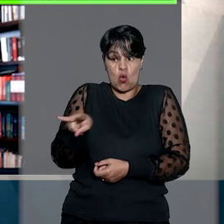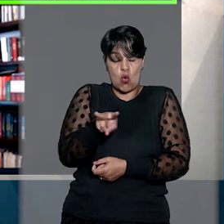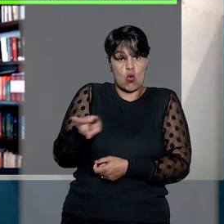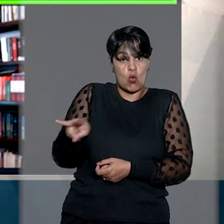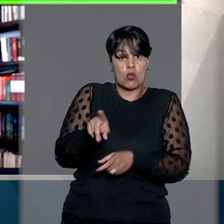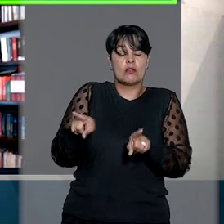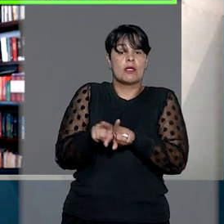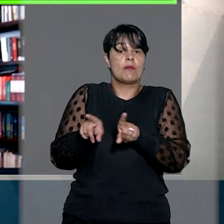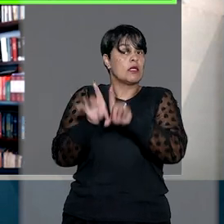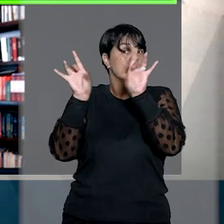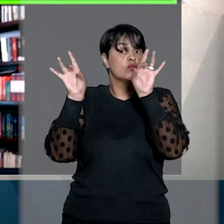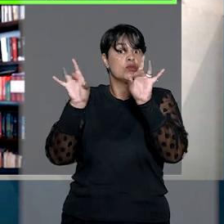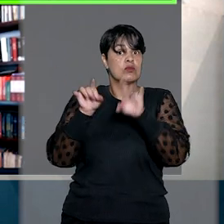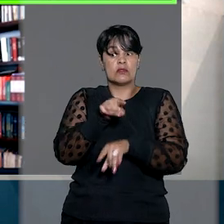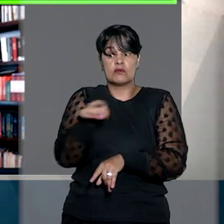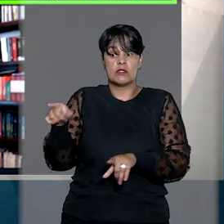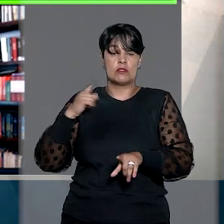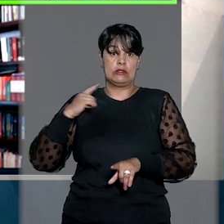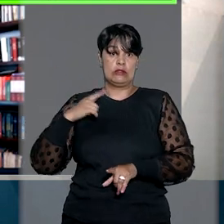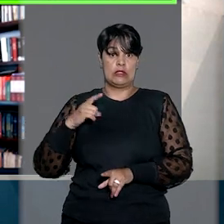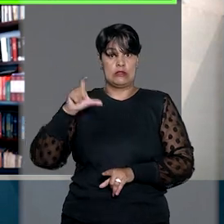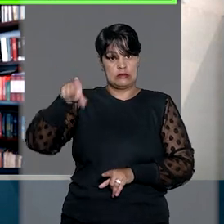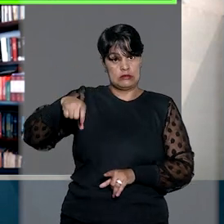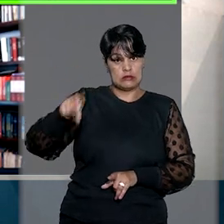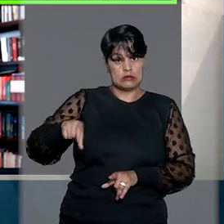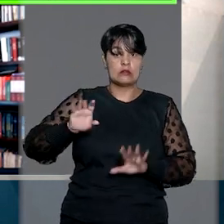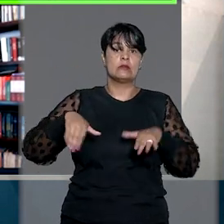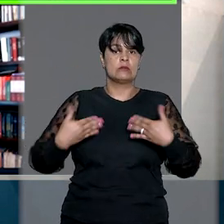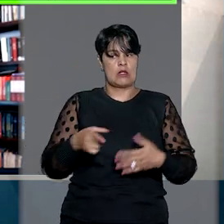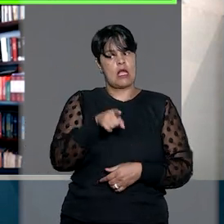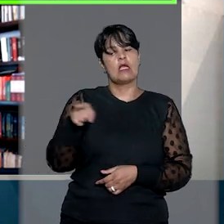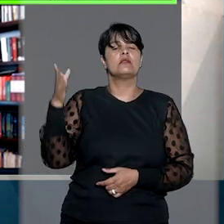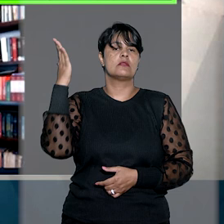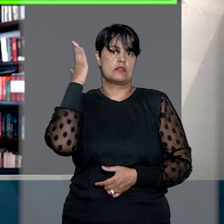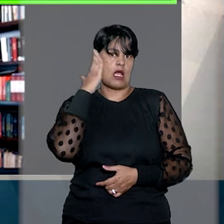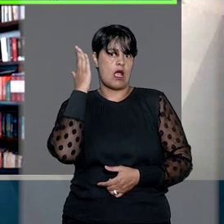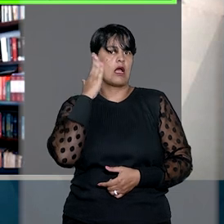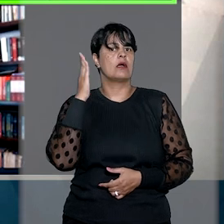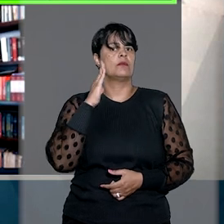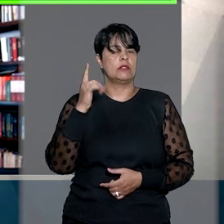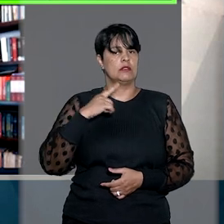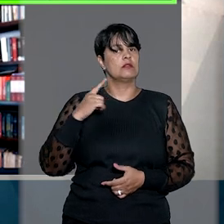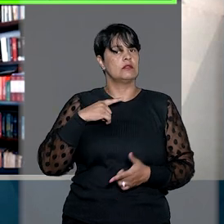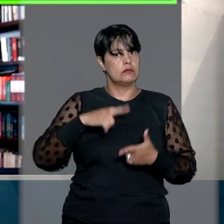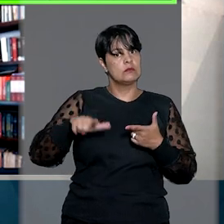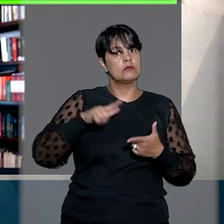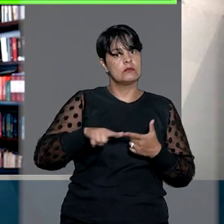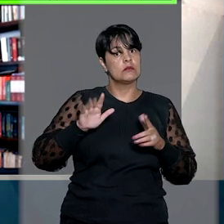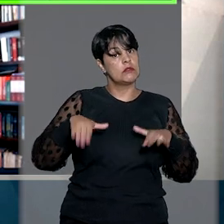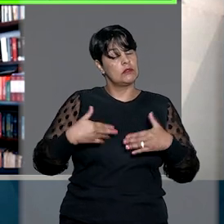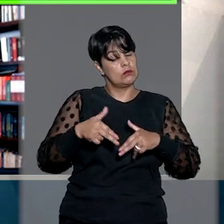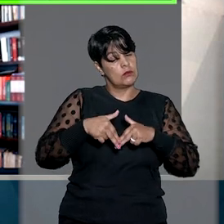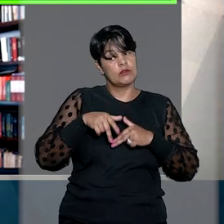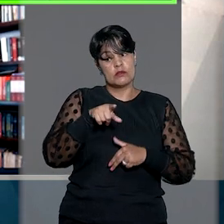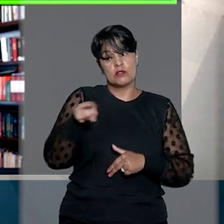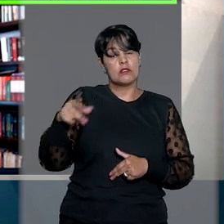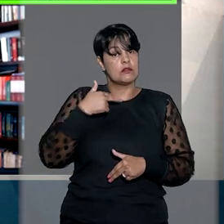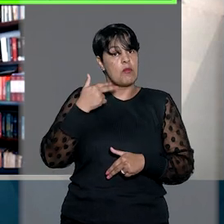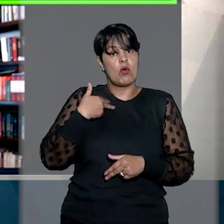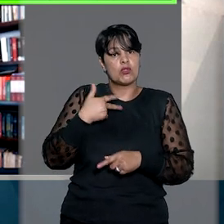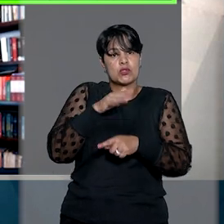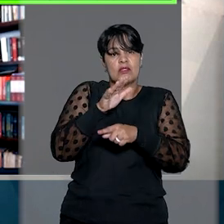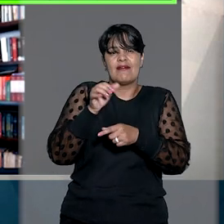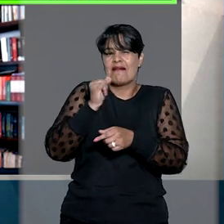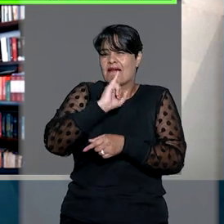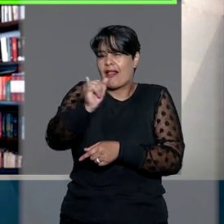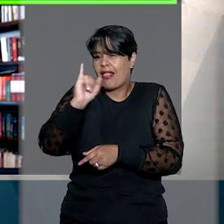exclusivos beneficiários do plano coletivo, tinham ciência da inatividade da empresa e, por isso, não poderiam nutrir